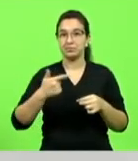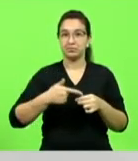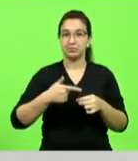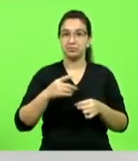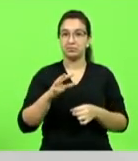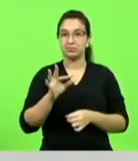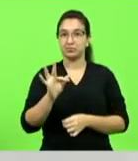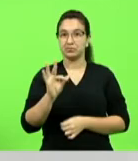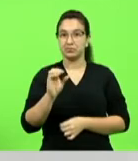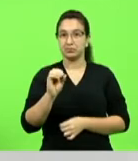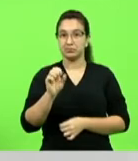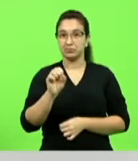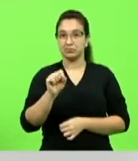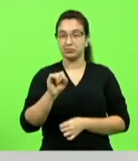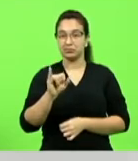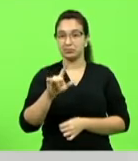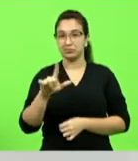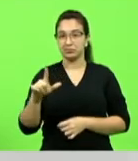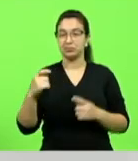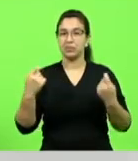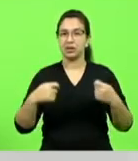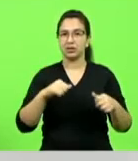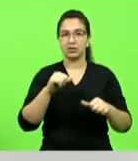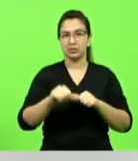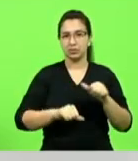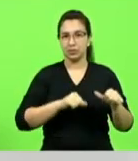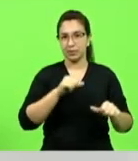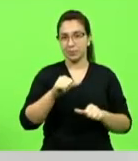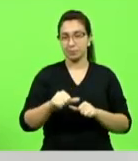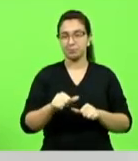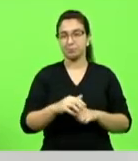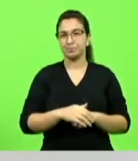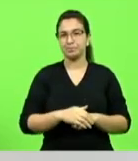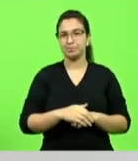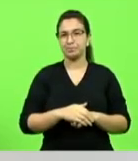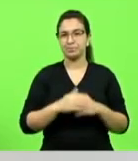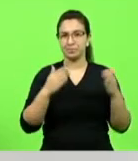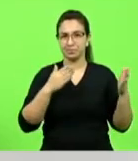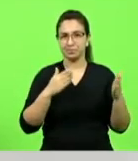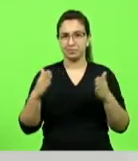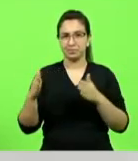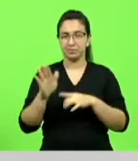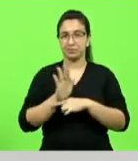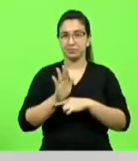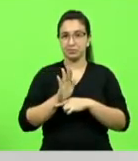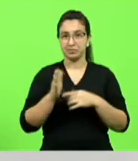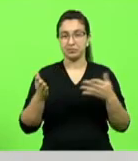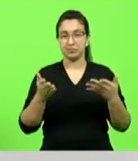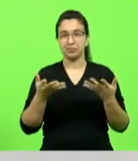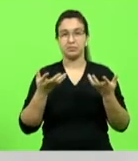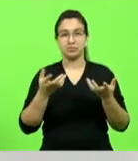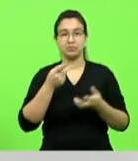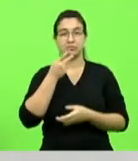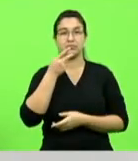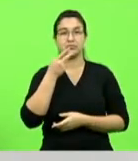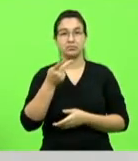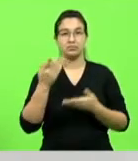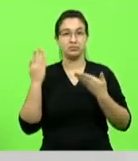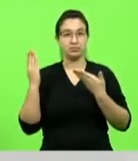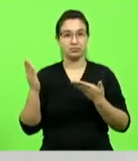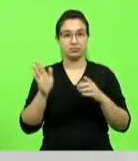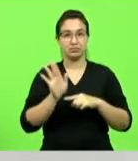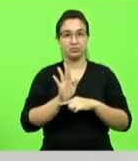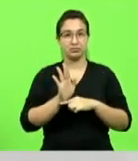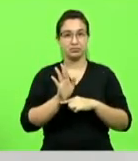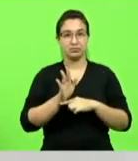necessário que a corrija isso e eu separei um vídeo hoje ali e eu gostaria de comentar sobre esse vídeozinho